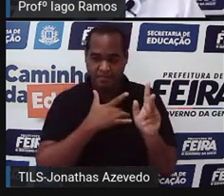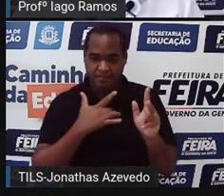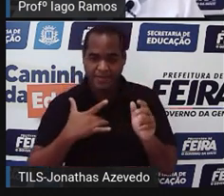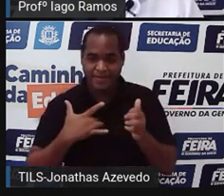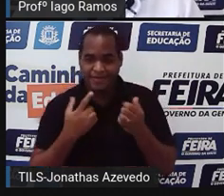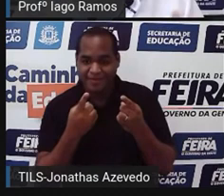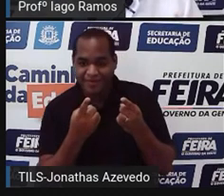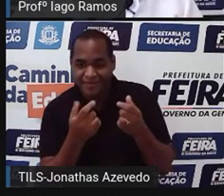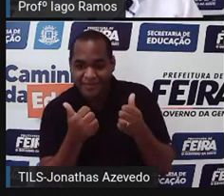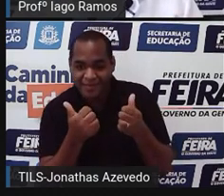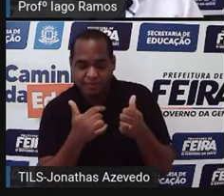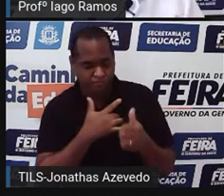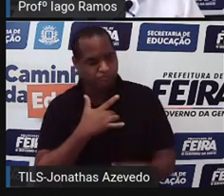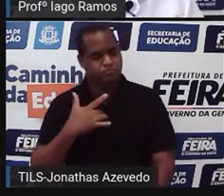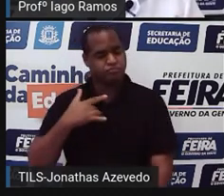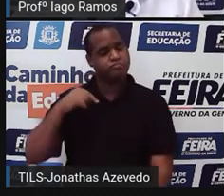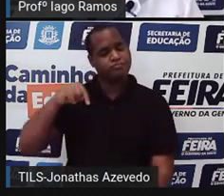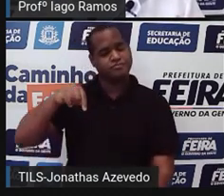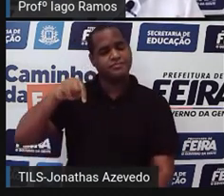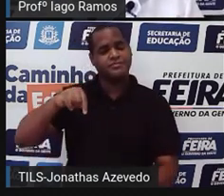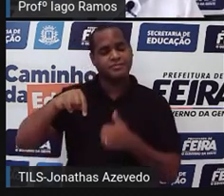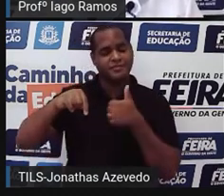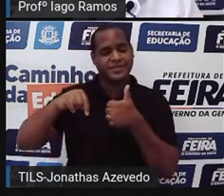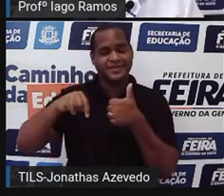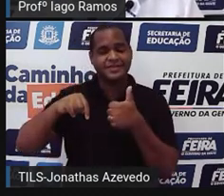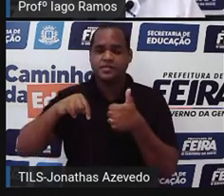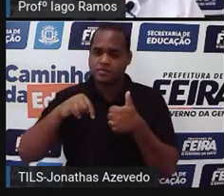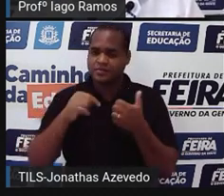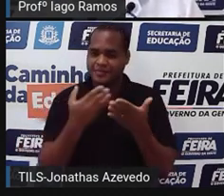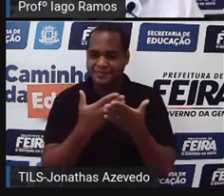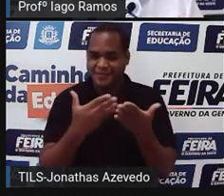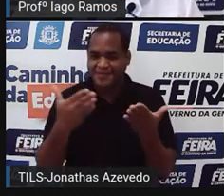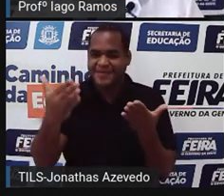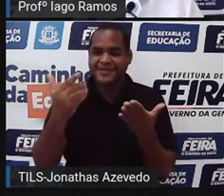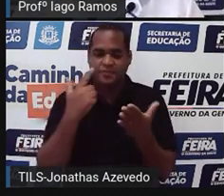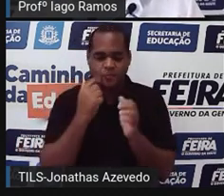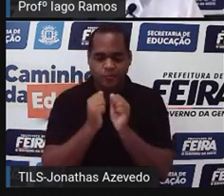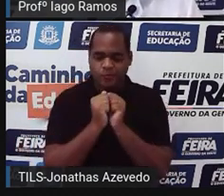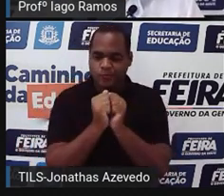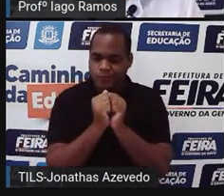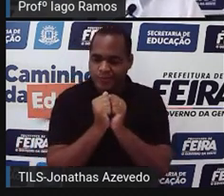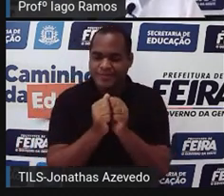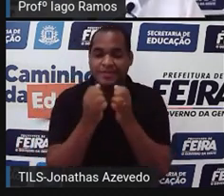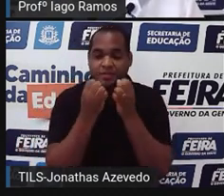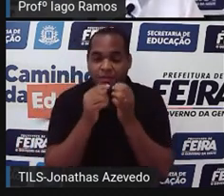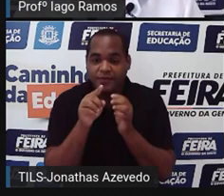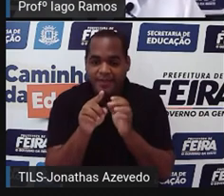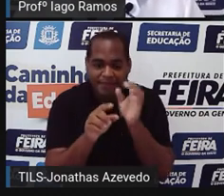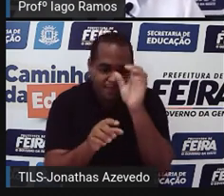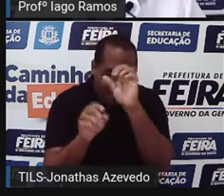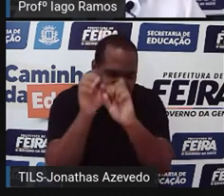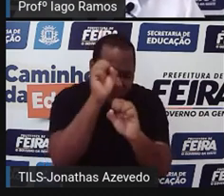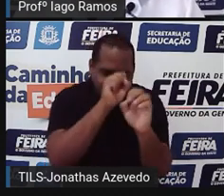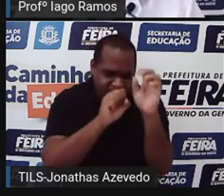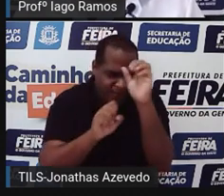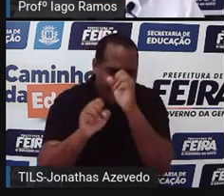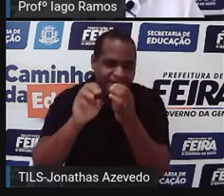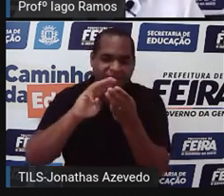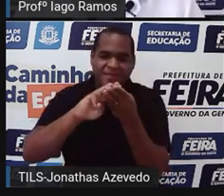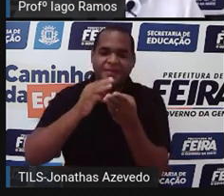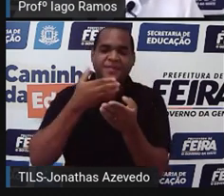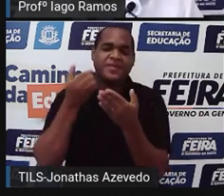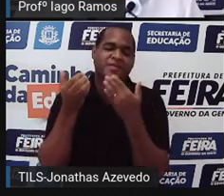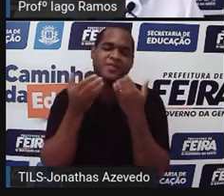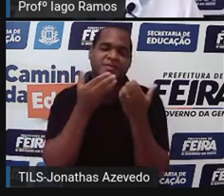outro lado? Tudo bem conosco aqui desse lado? Então vamos lá, juntinhos, aprender matemática do melhor